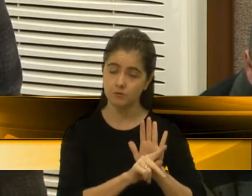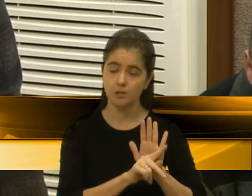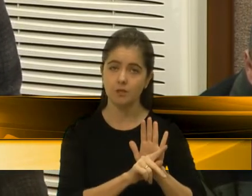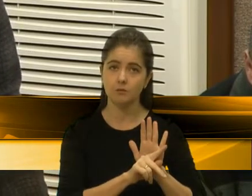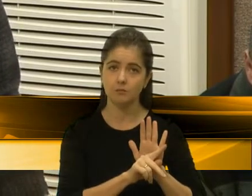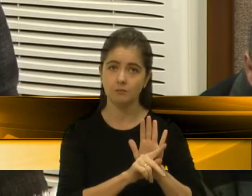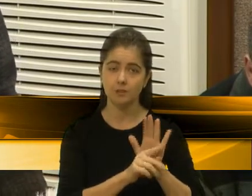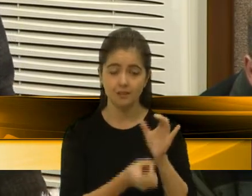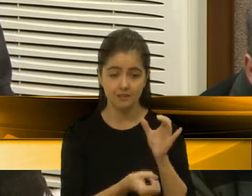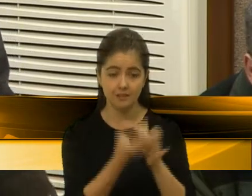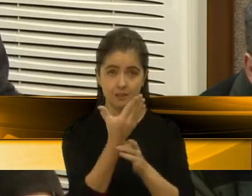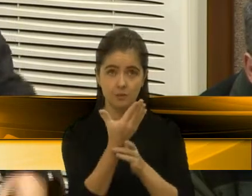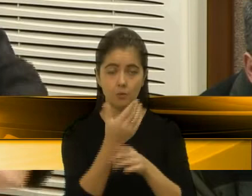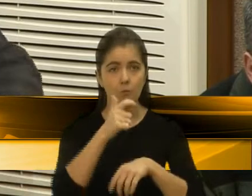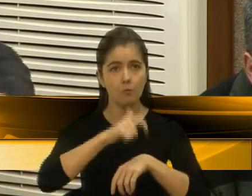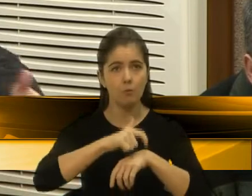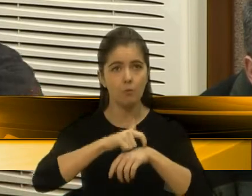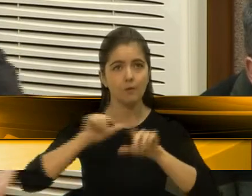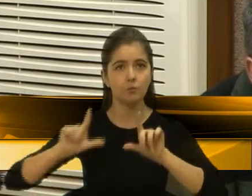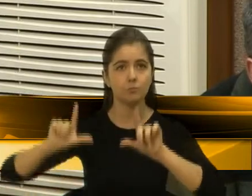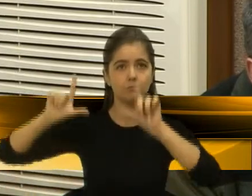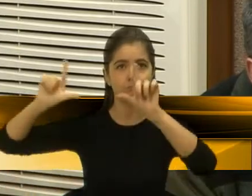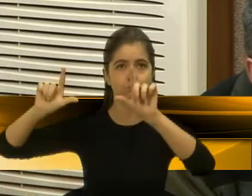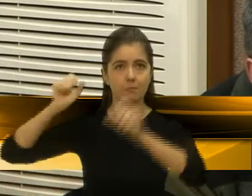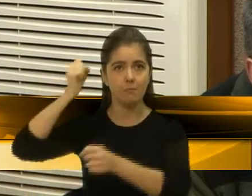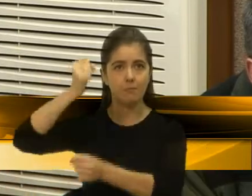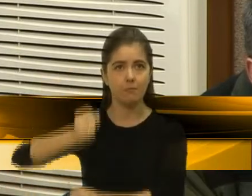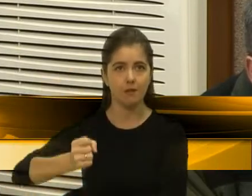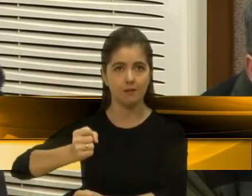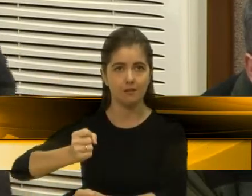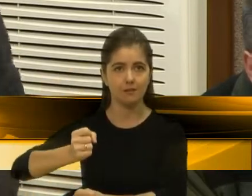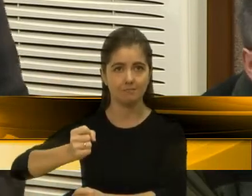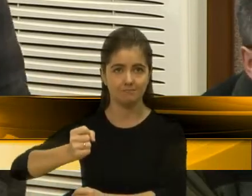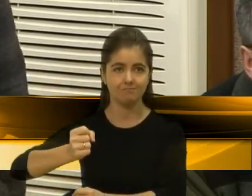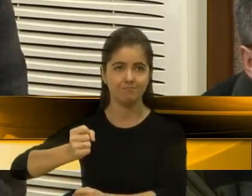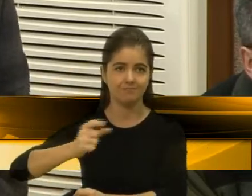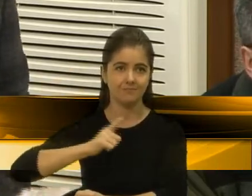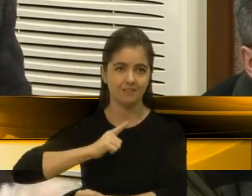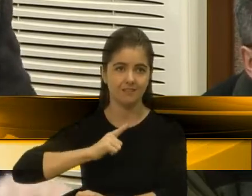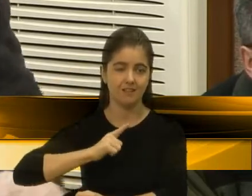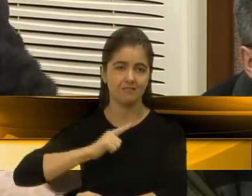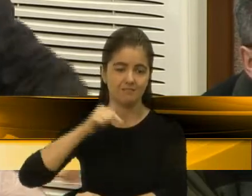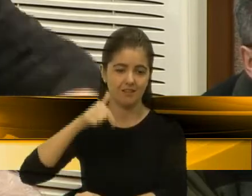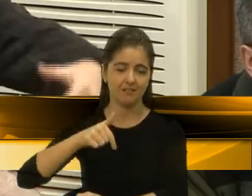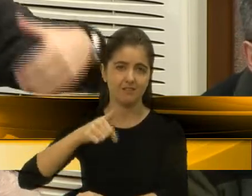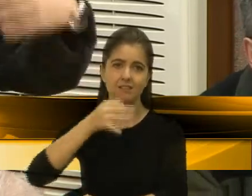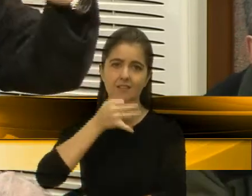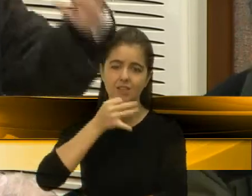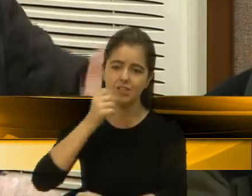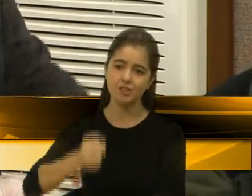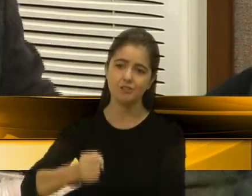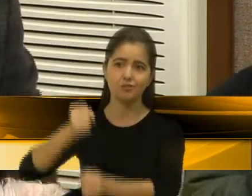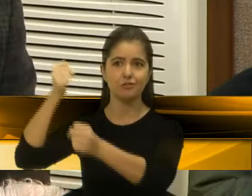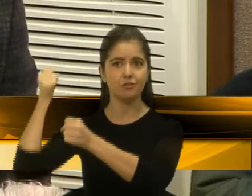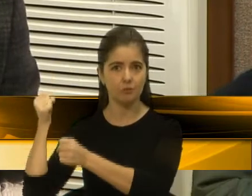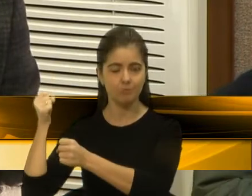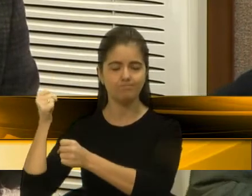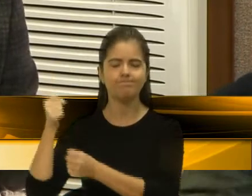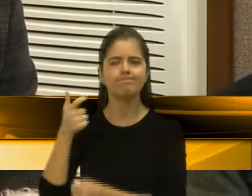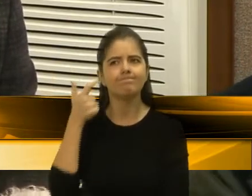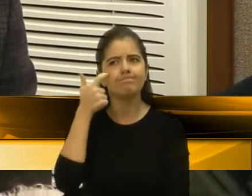que as placas dos monumentos da cidade começaram a ser retiradas e nós procuramos uma alternativa para que a gente pudesse resgatar